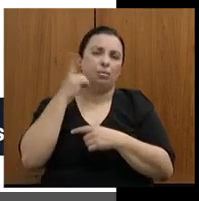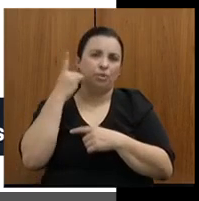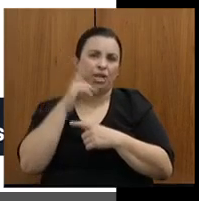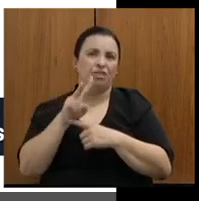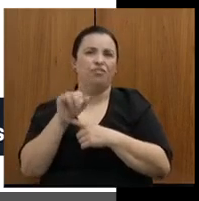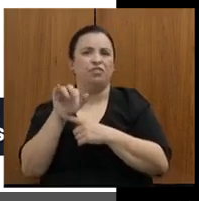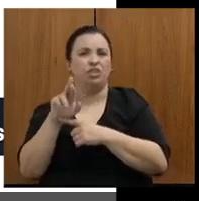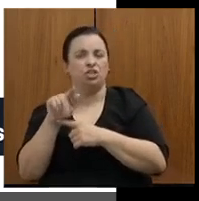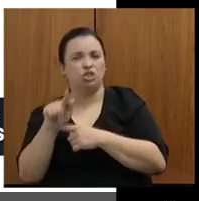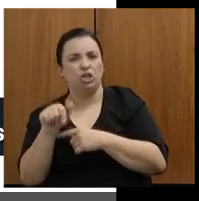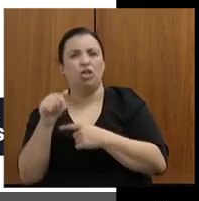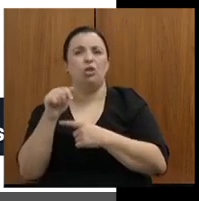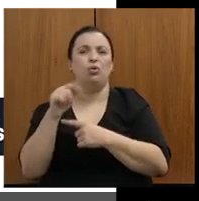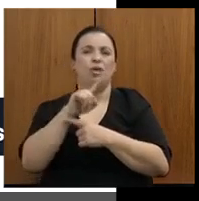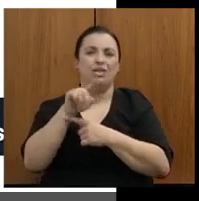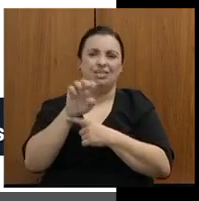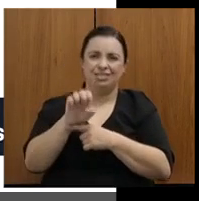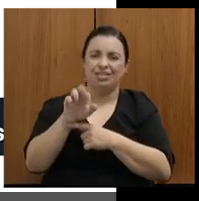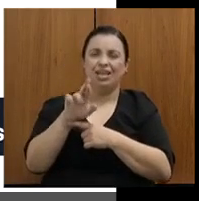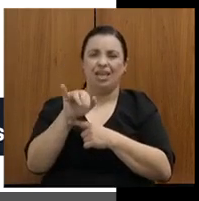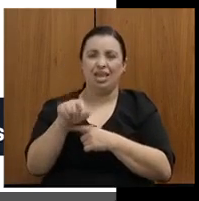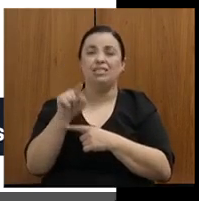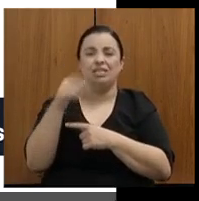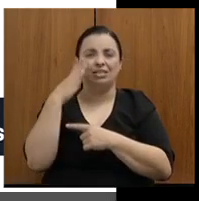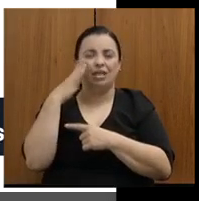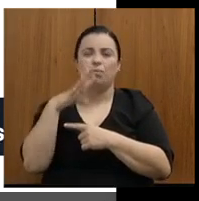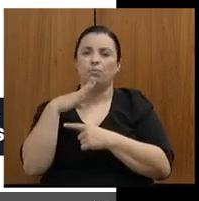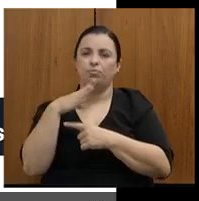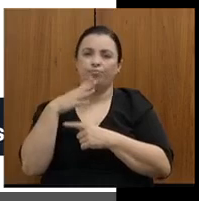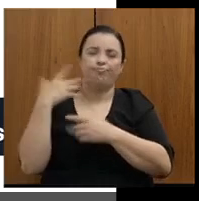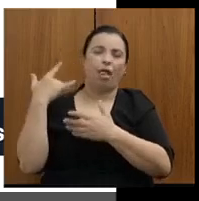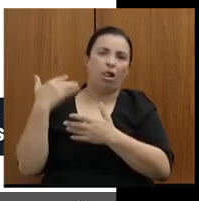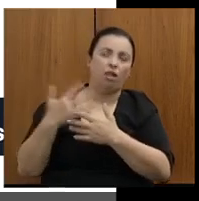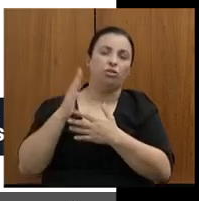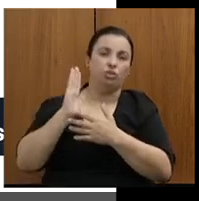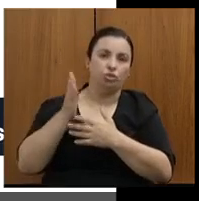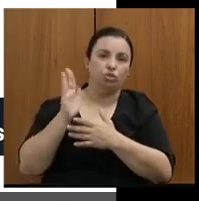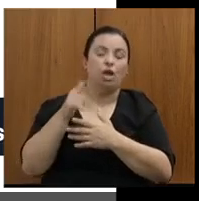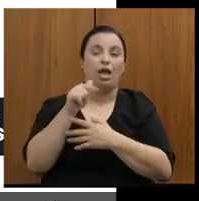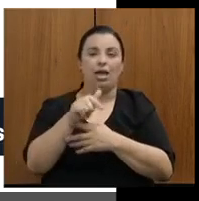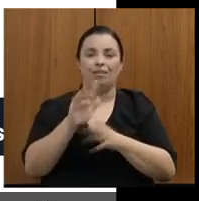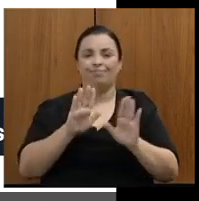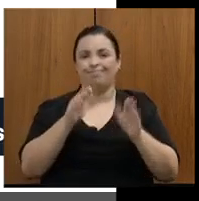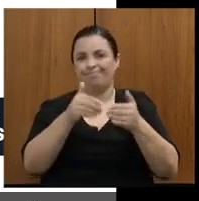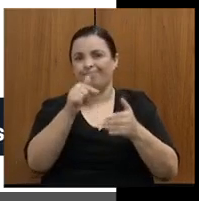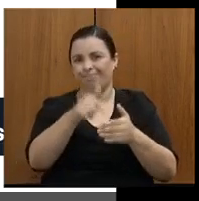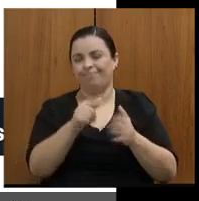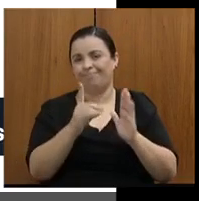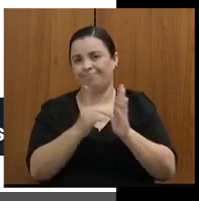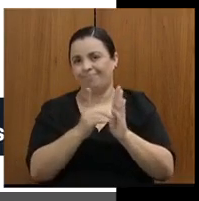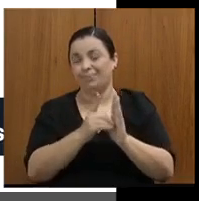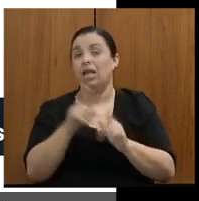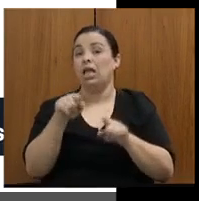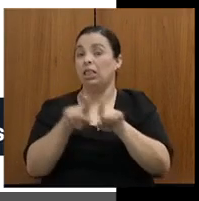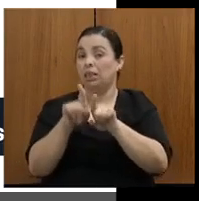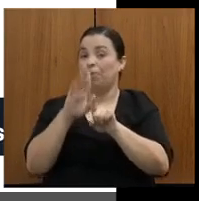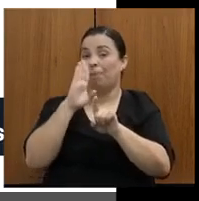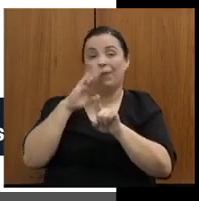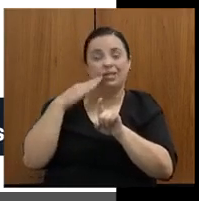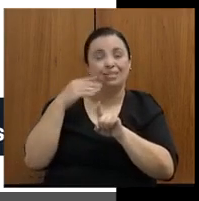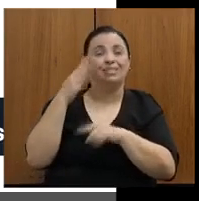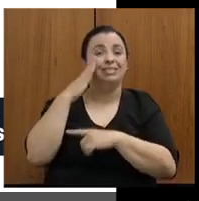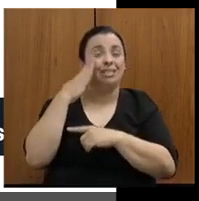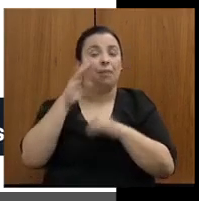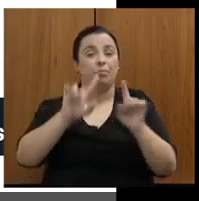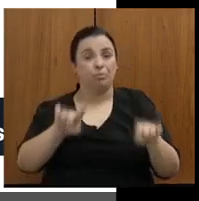Reis aqui, a gente sabe... A deputada Beatriz Sequeira também. A gente sabe, enfim, do